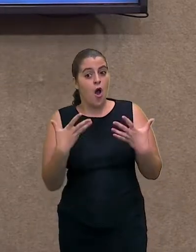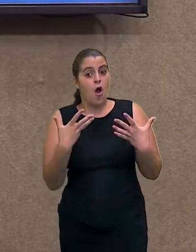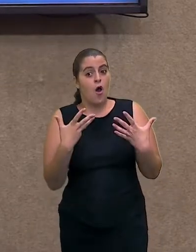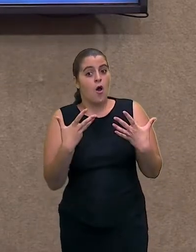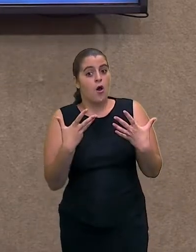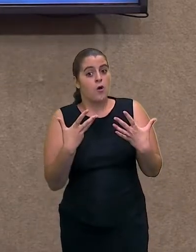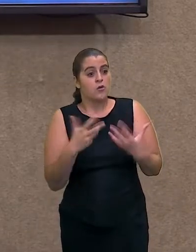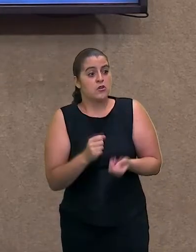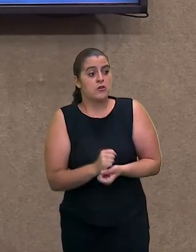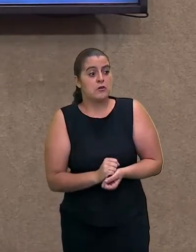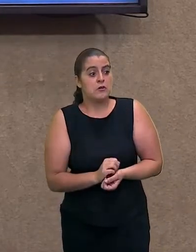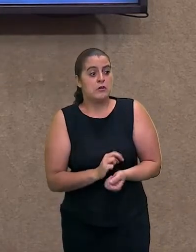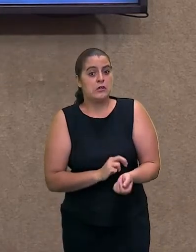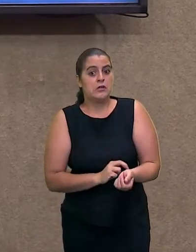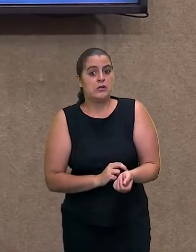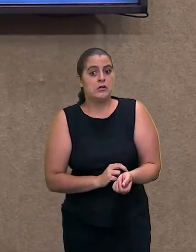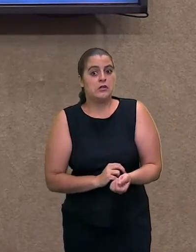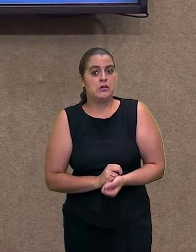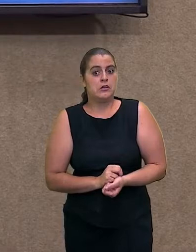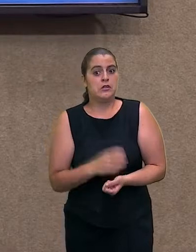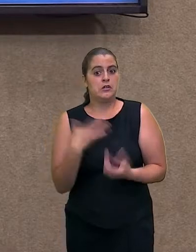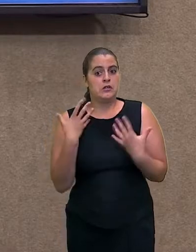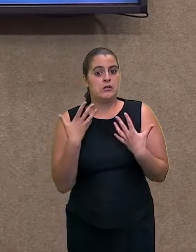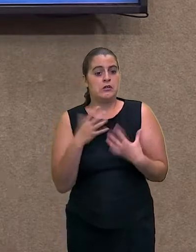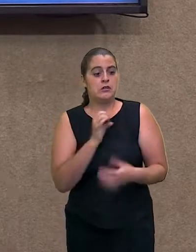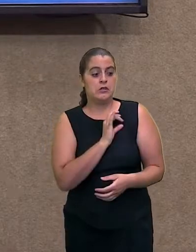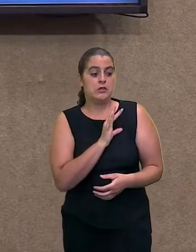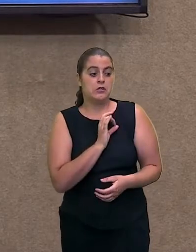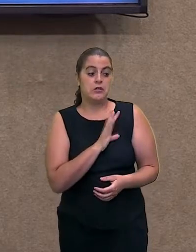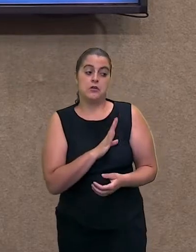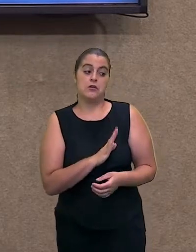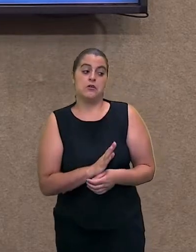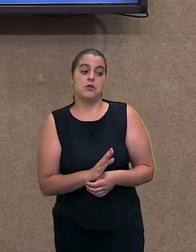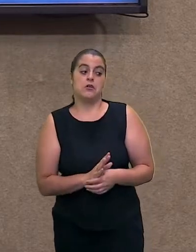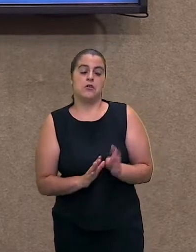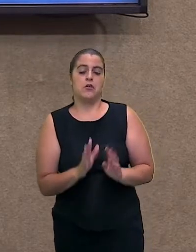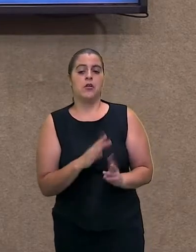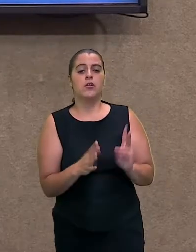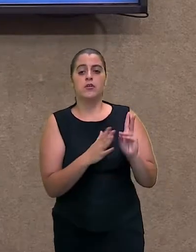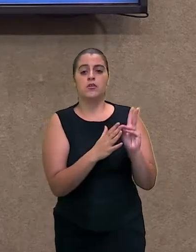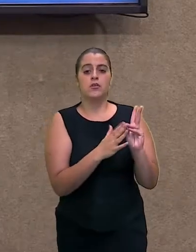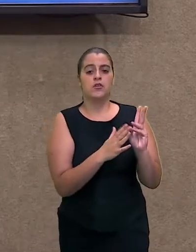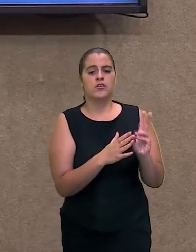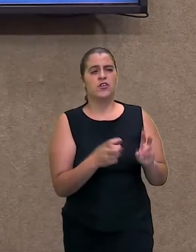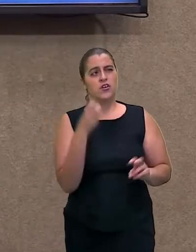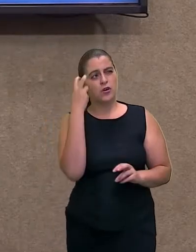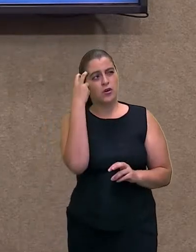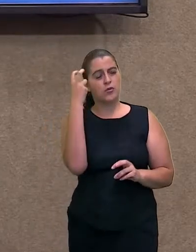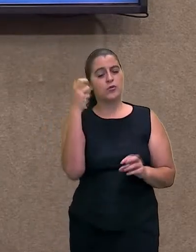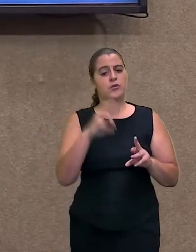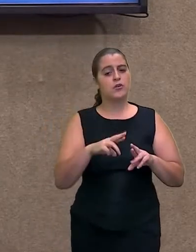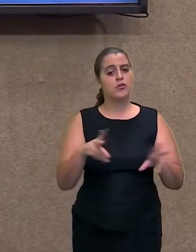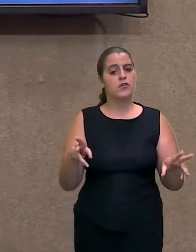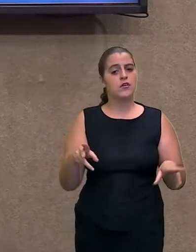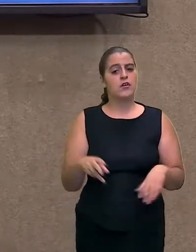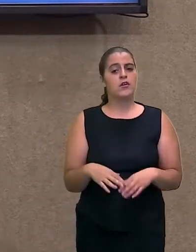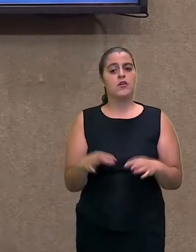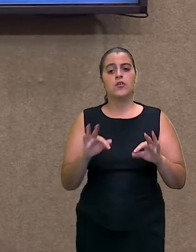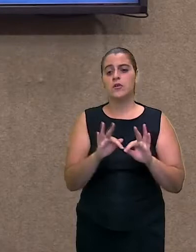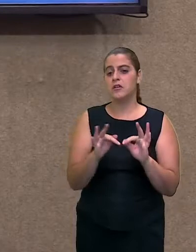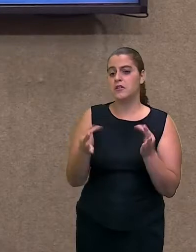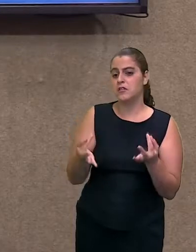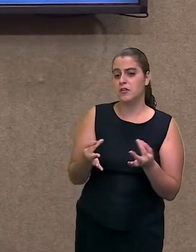assustados, espantados, né? Porque eles estavam acostumados a viver, né?